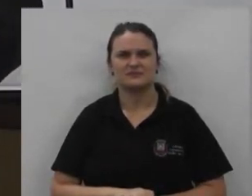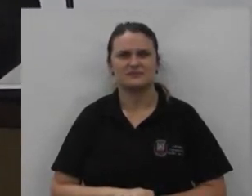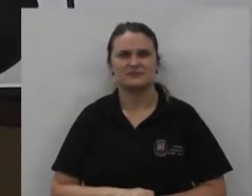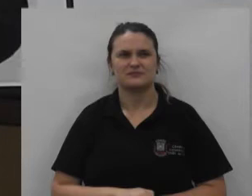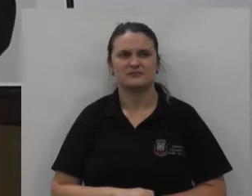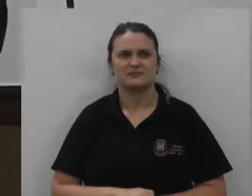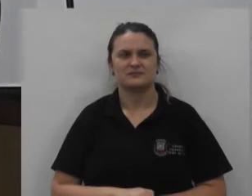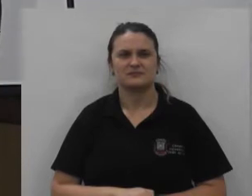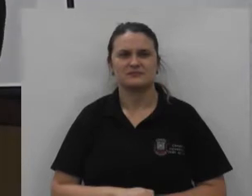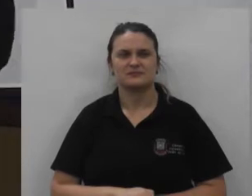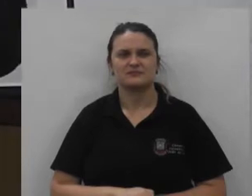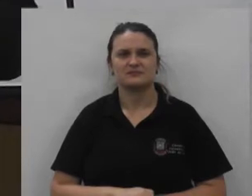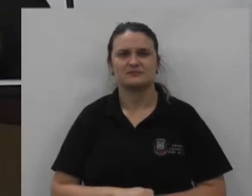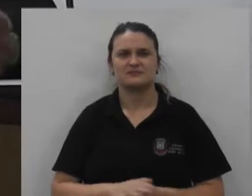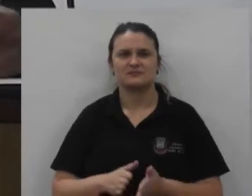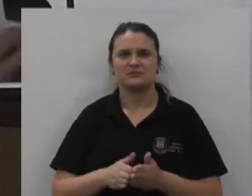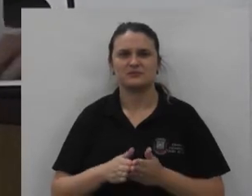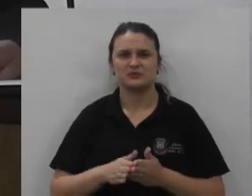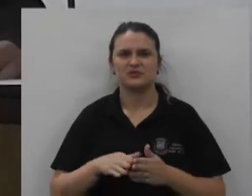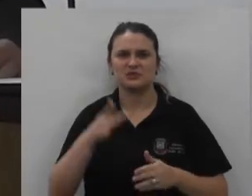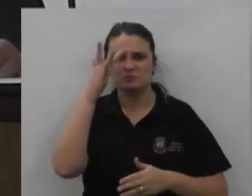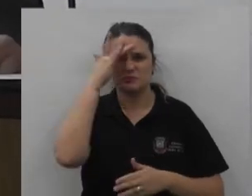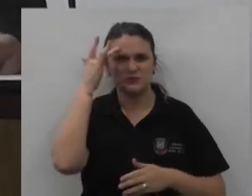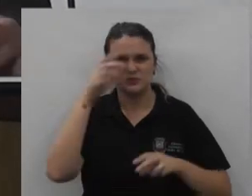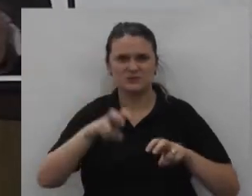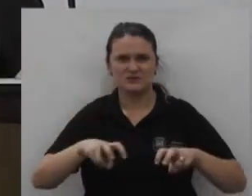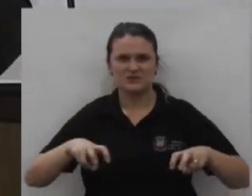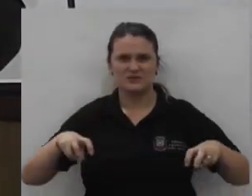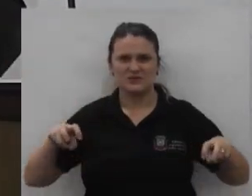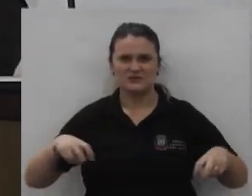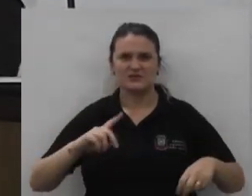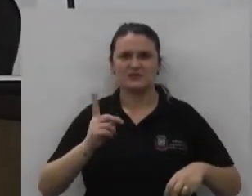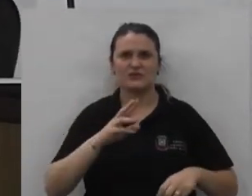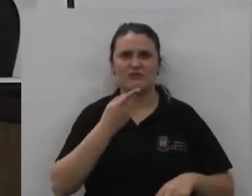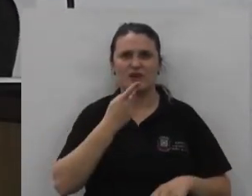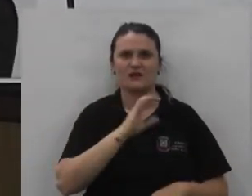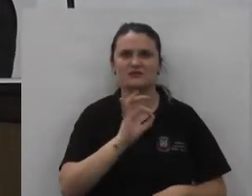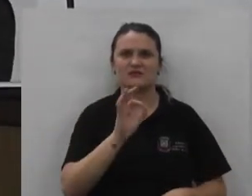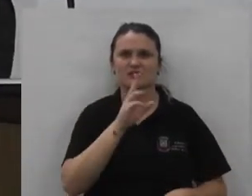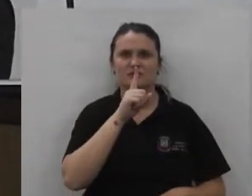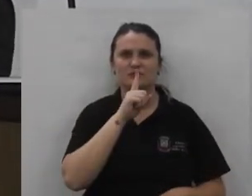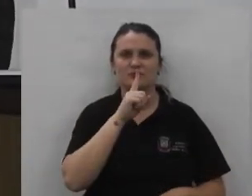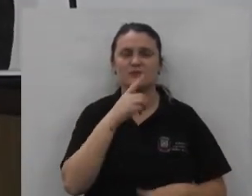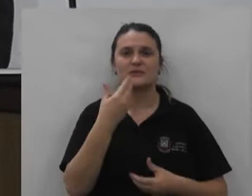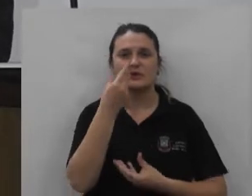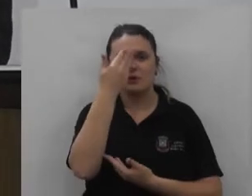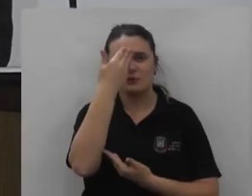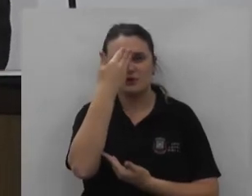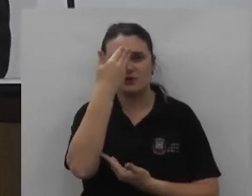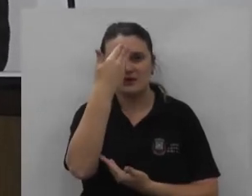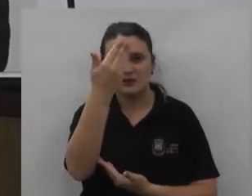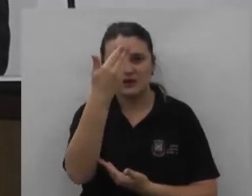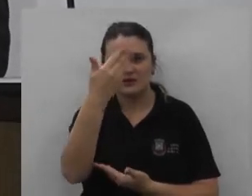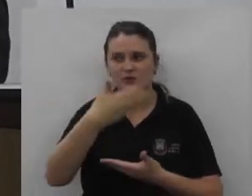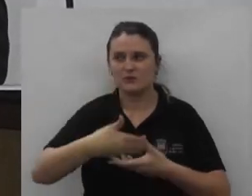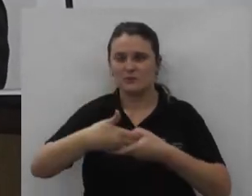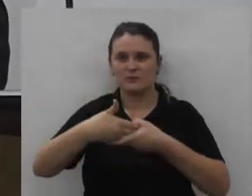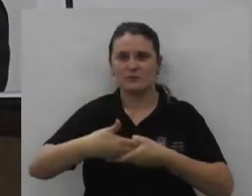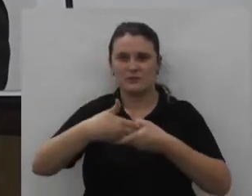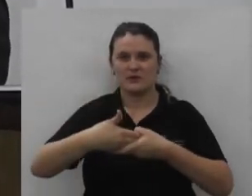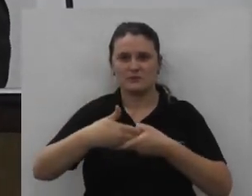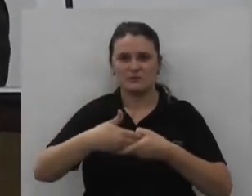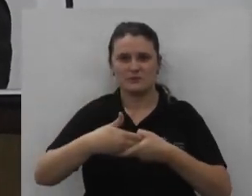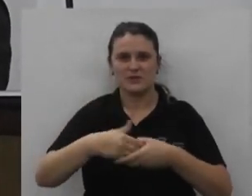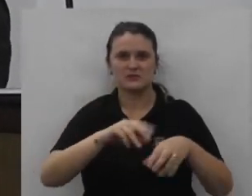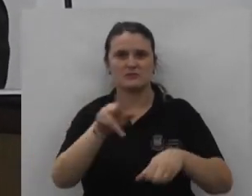por gentileza eu peço a sua plateia que não se manifeste portanto meu muito obrigado parabéns educadores